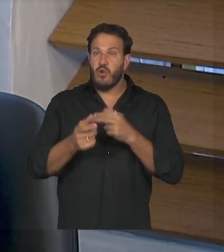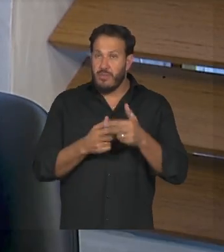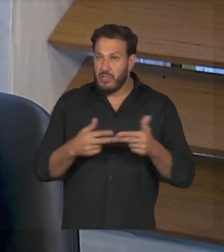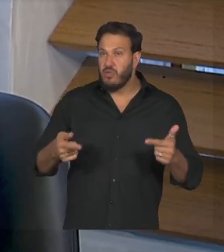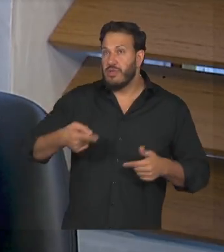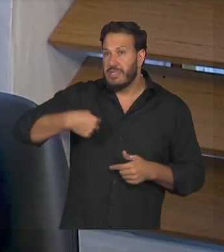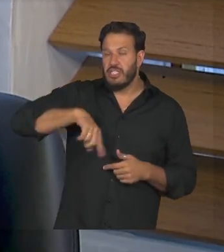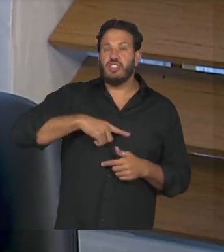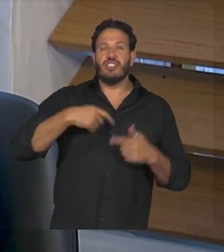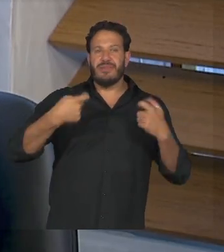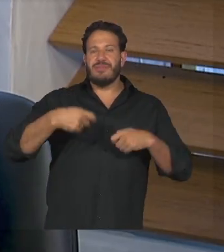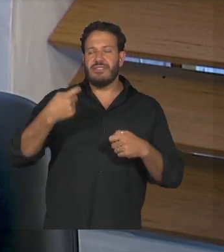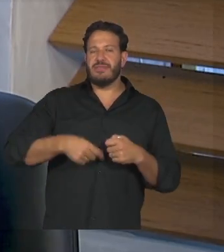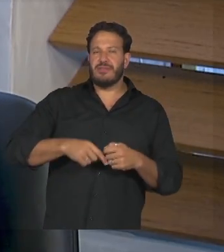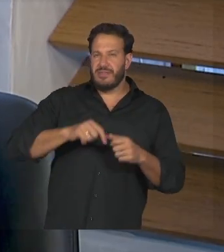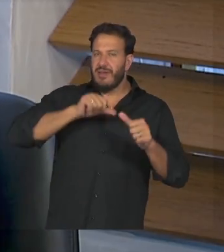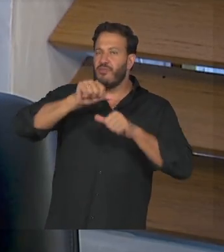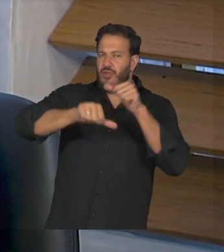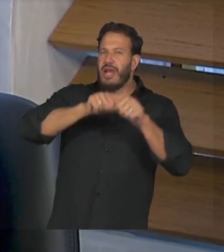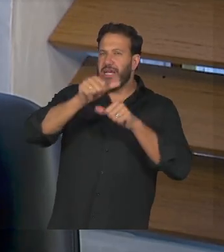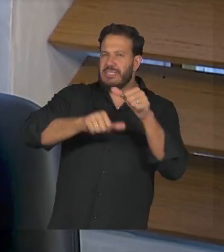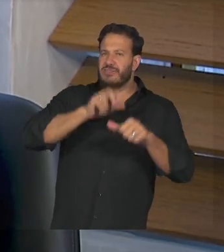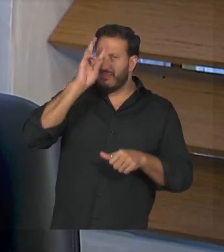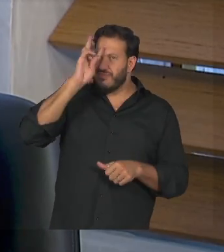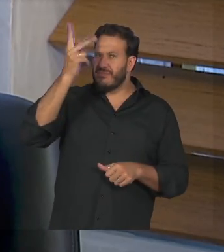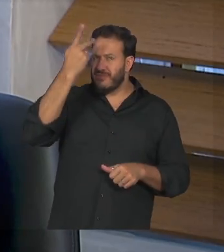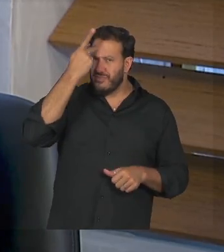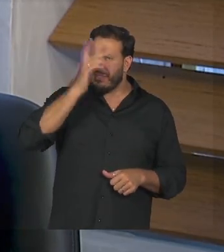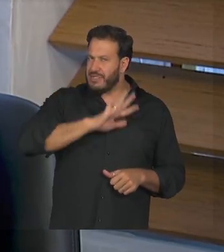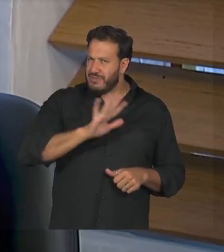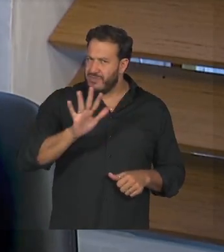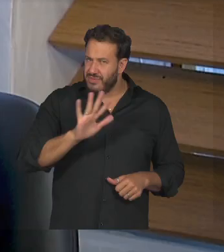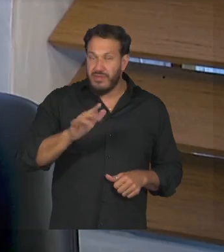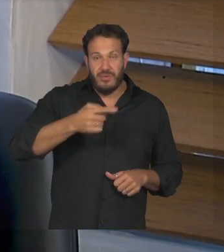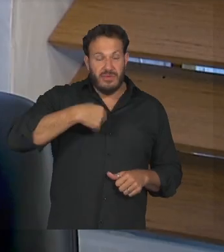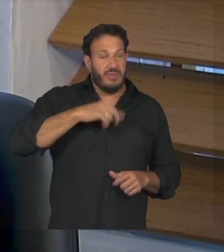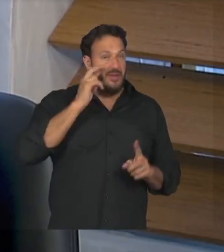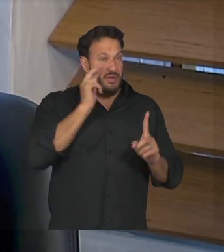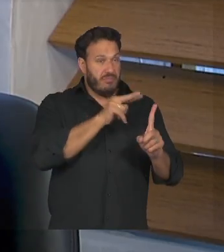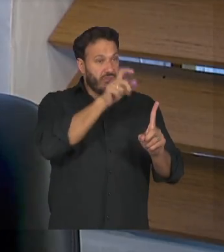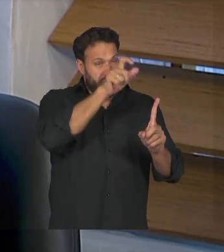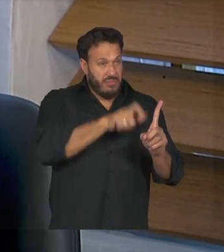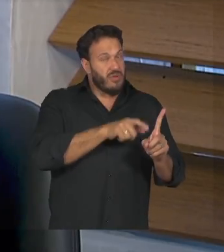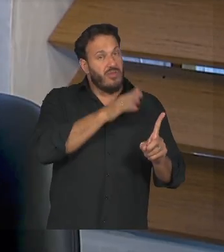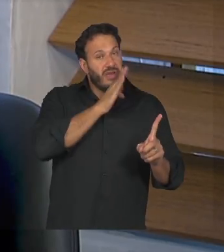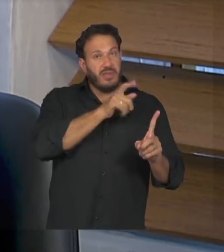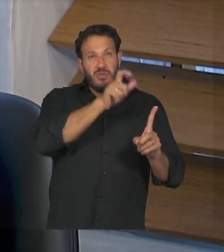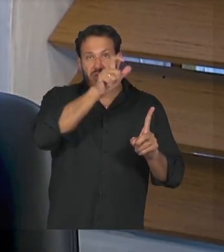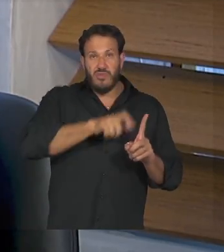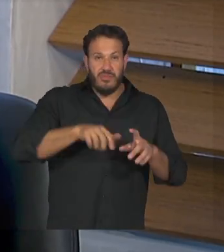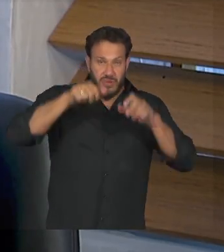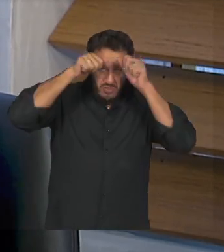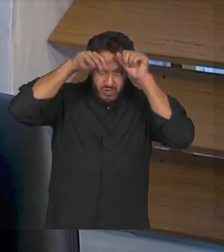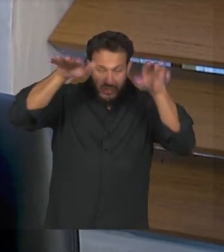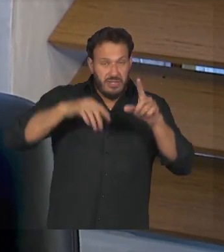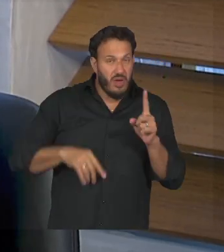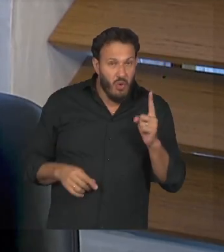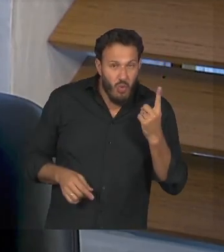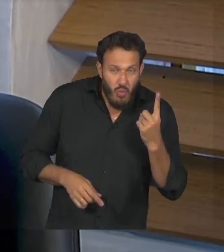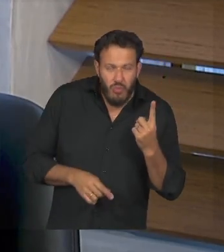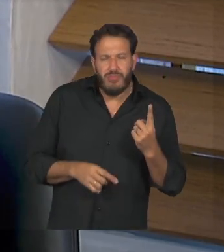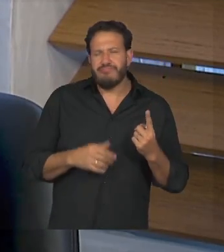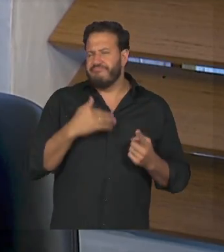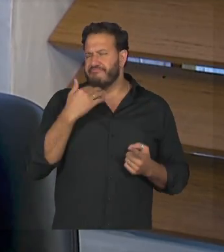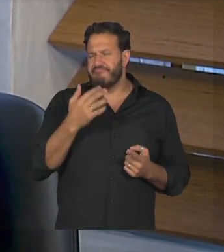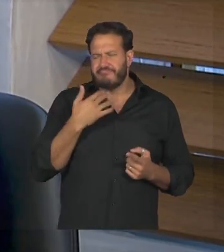precisa desmistificar quando você conhece um autista na verdade você não conhece nenhum porque